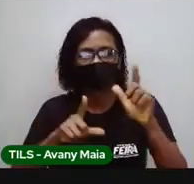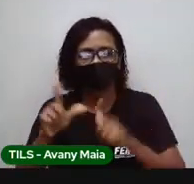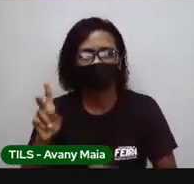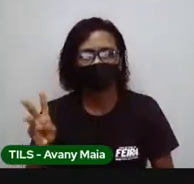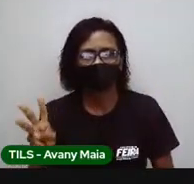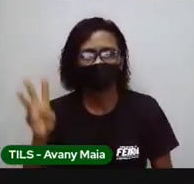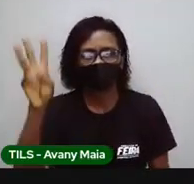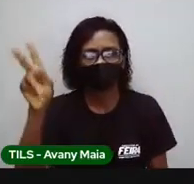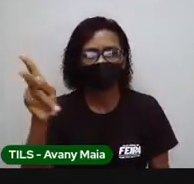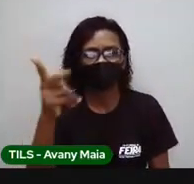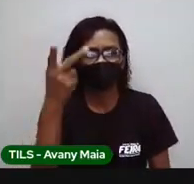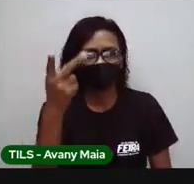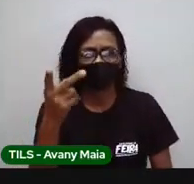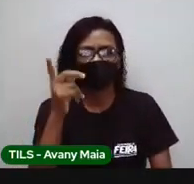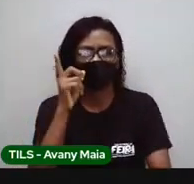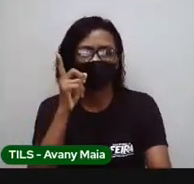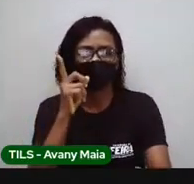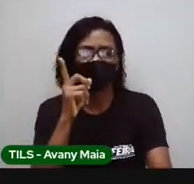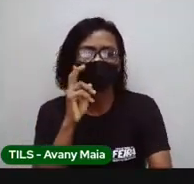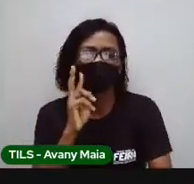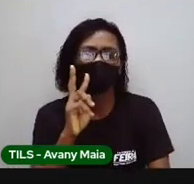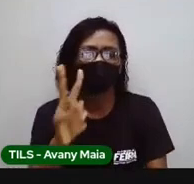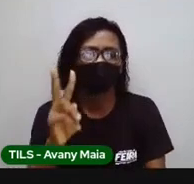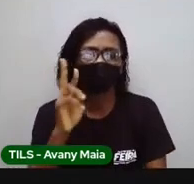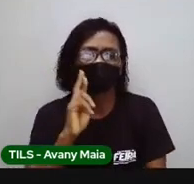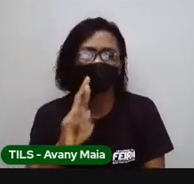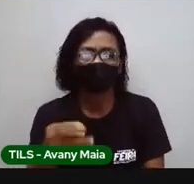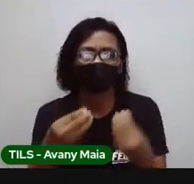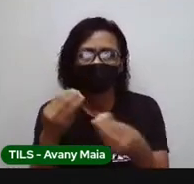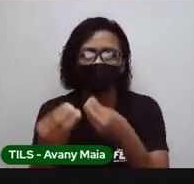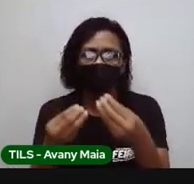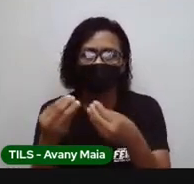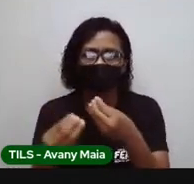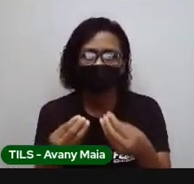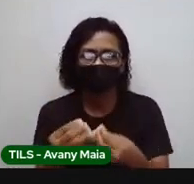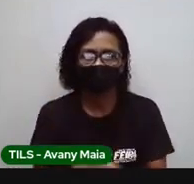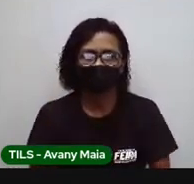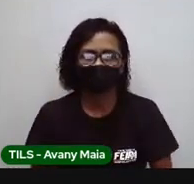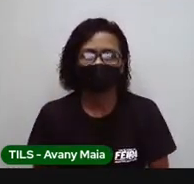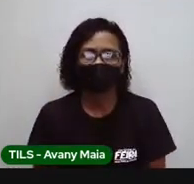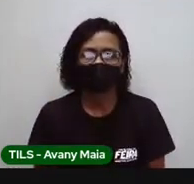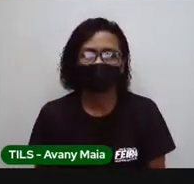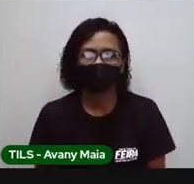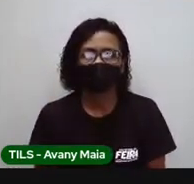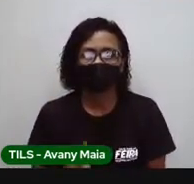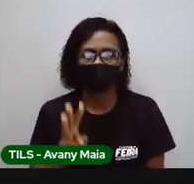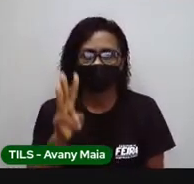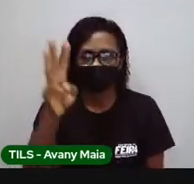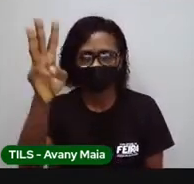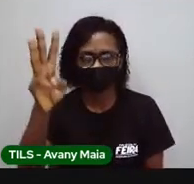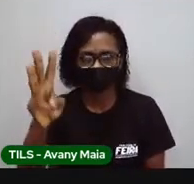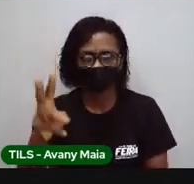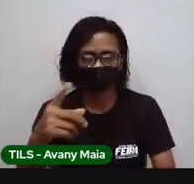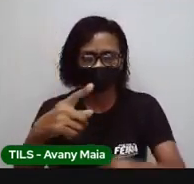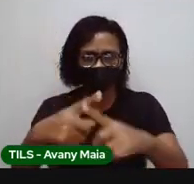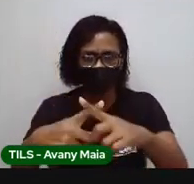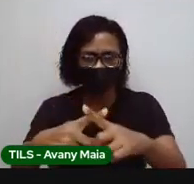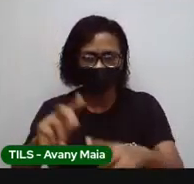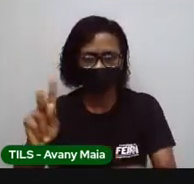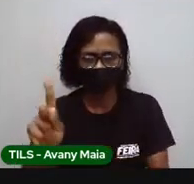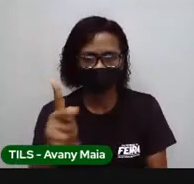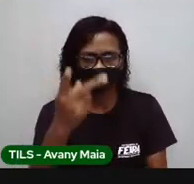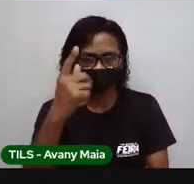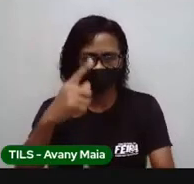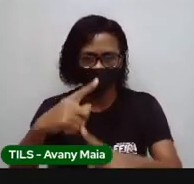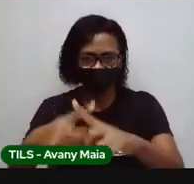Para encontrar esse consumo em watts, hora, é só você pegar o valor da potência da TV,